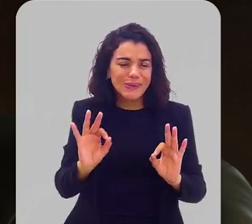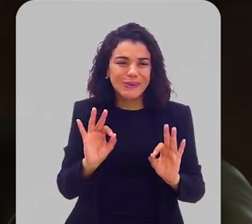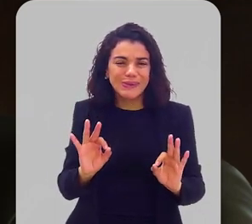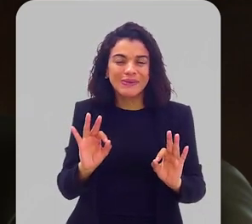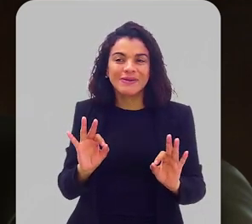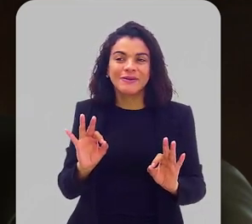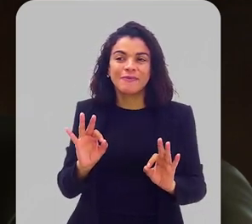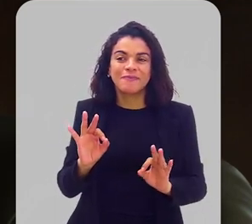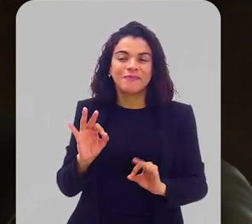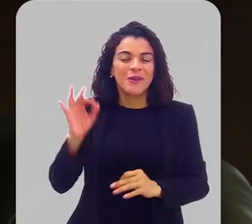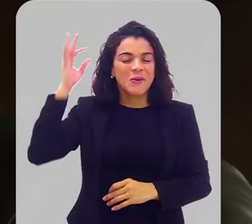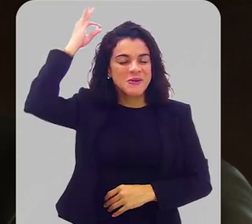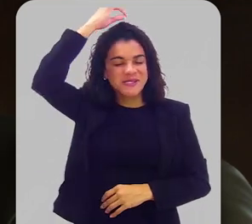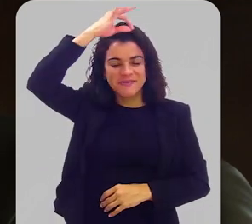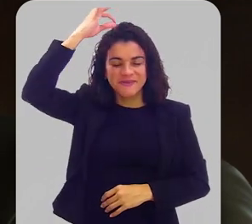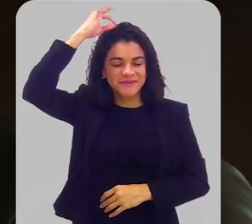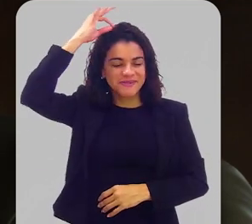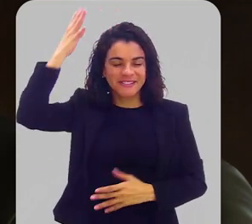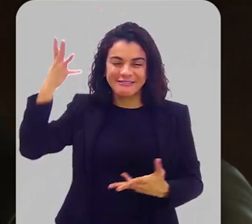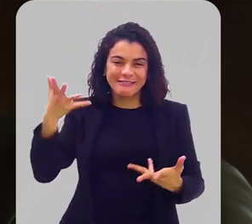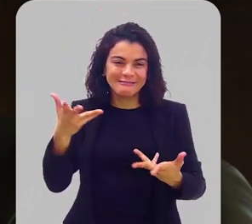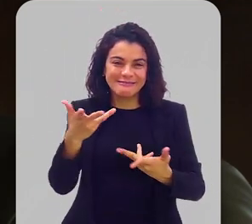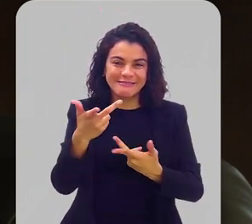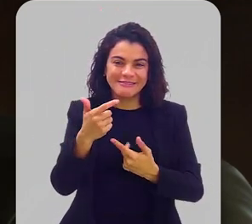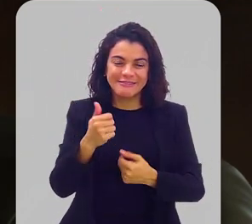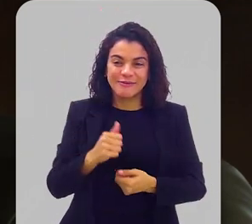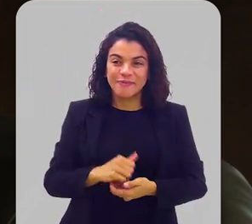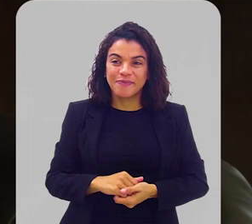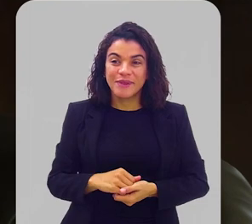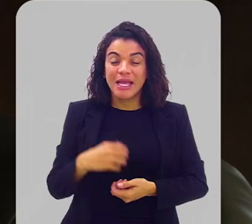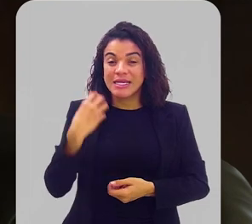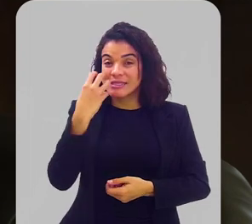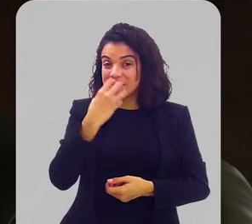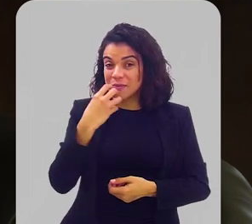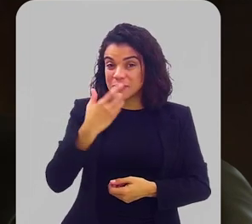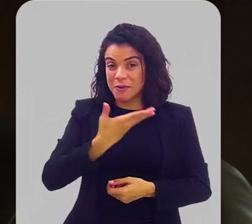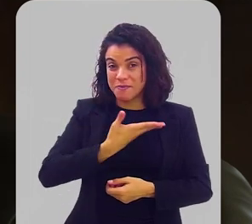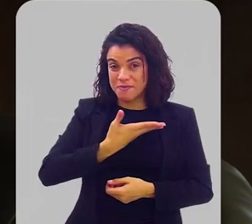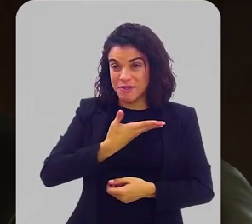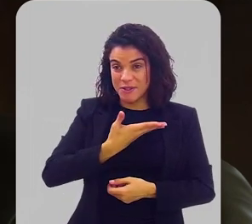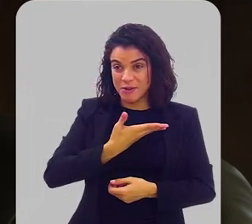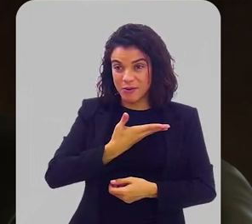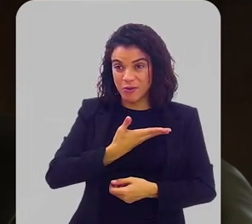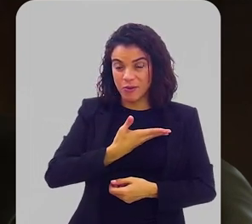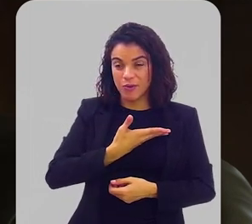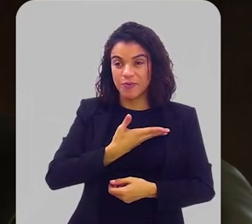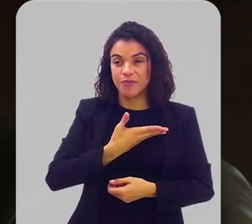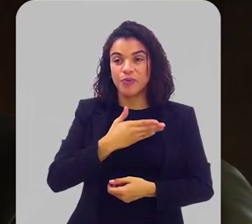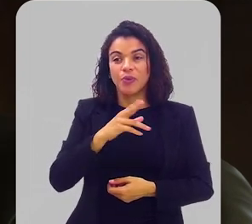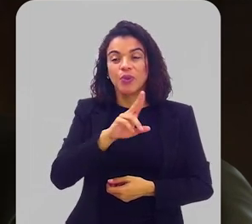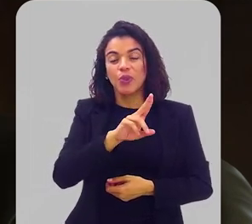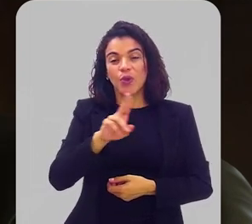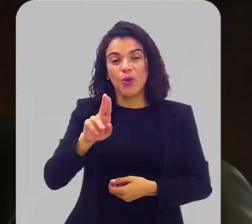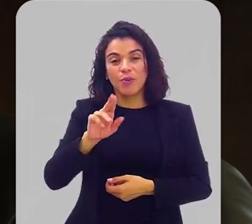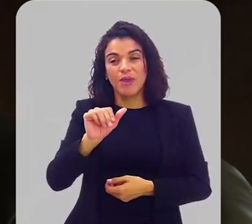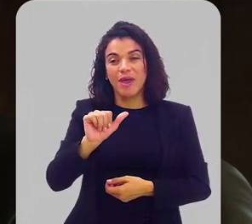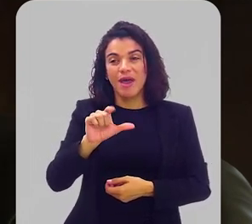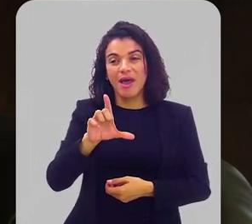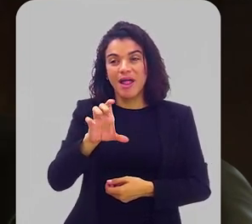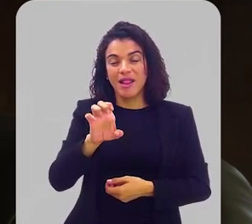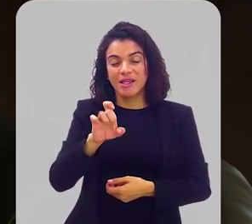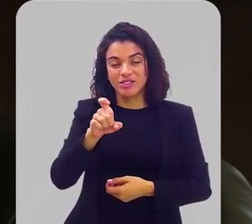É, o Espírito Santo, ele é lindo demais. E quem é essa música? Essa música é de um amigo meu, chamado Alexandre